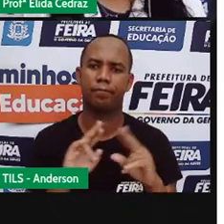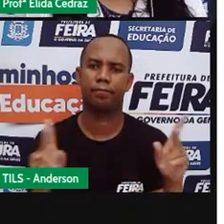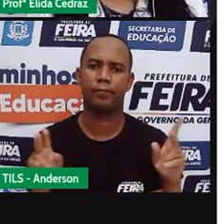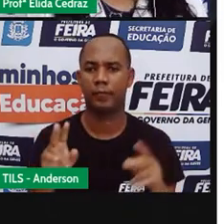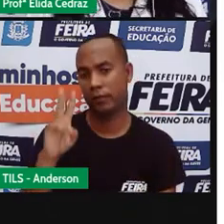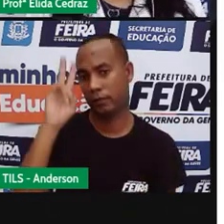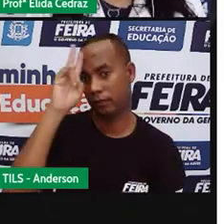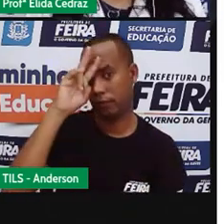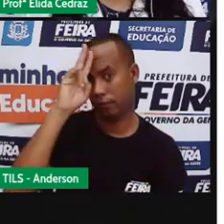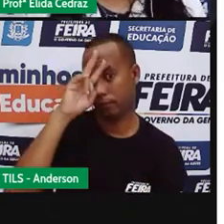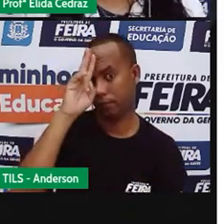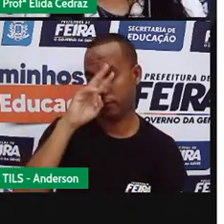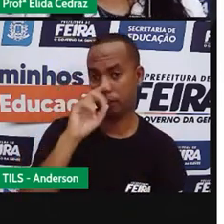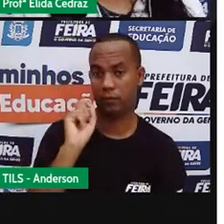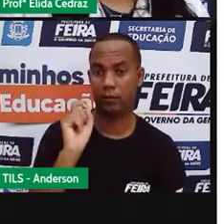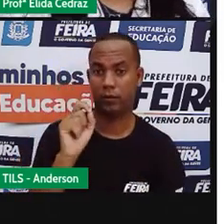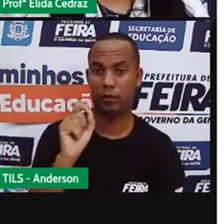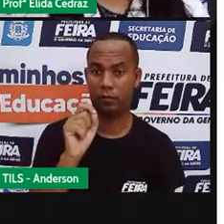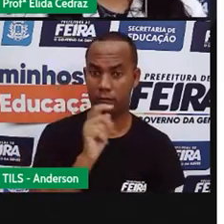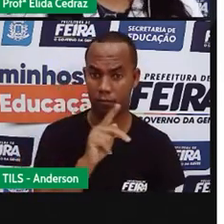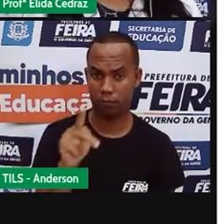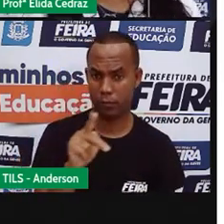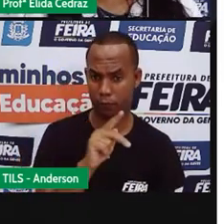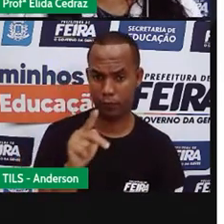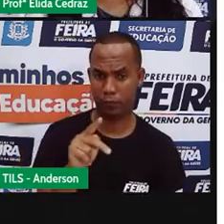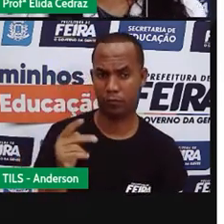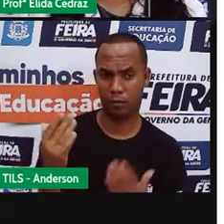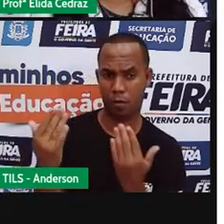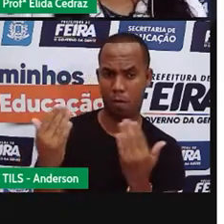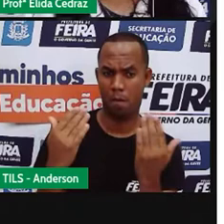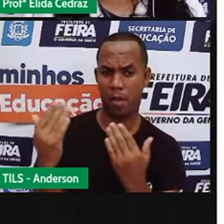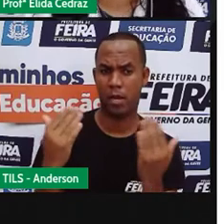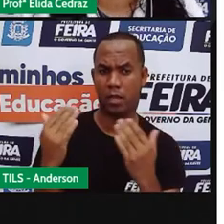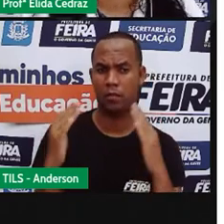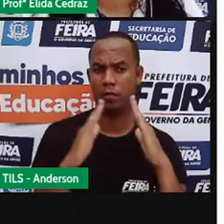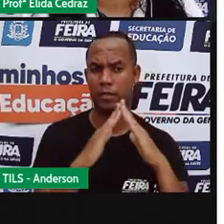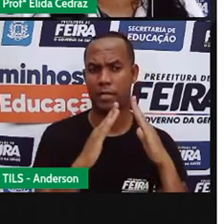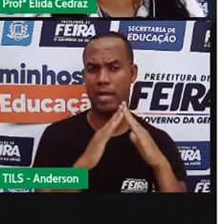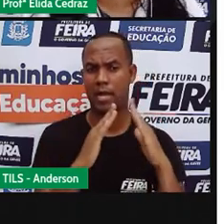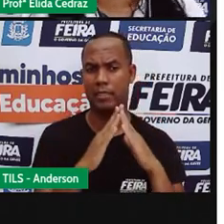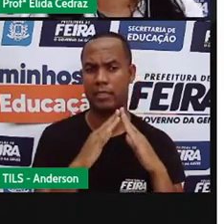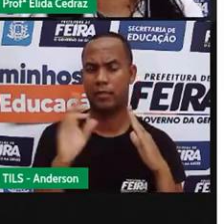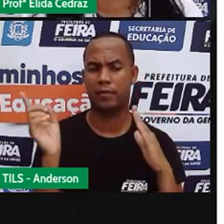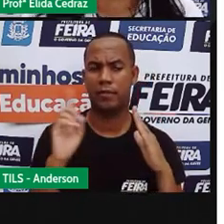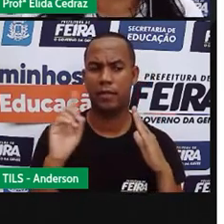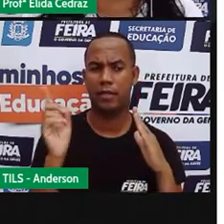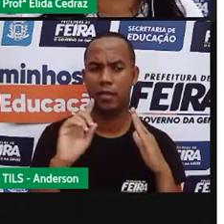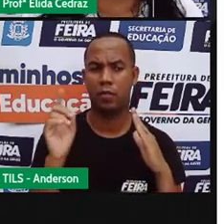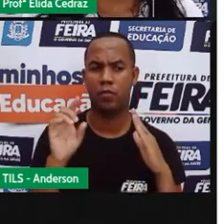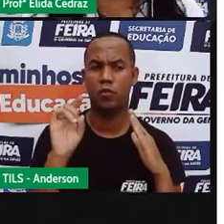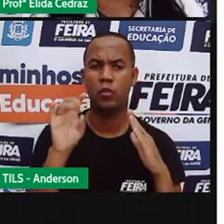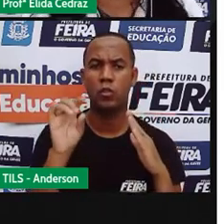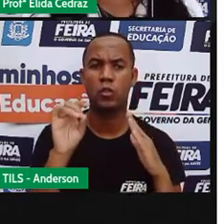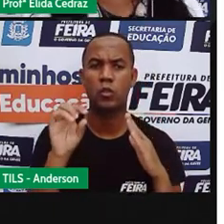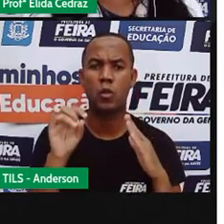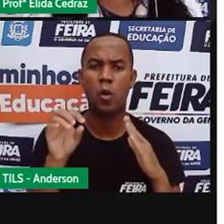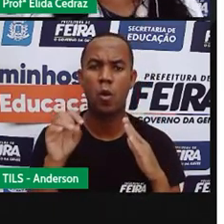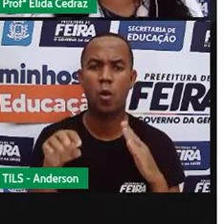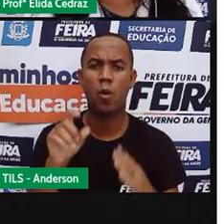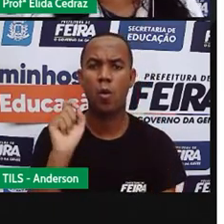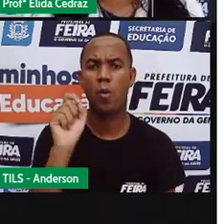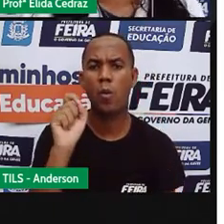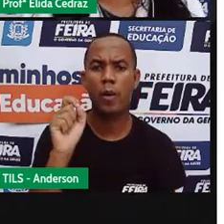Lembrando que a Pró aqui não está comparando as casas. A Pró está comparando os materiais